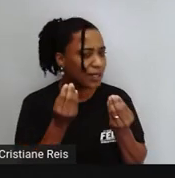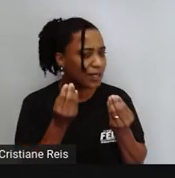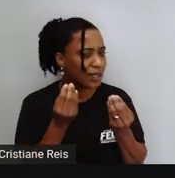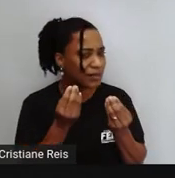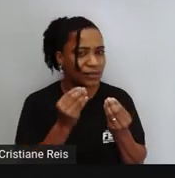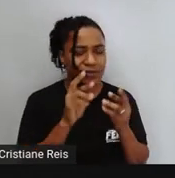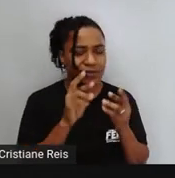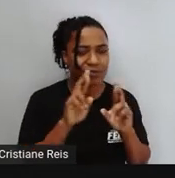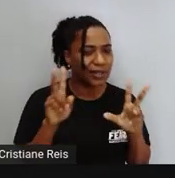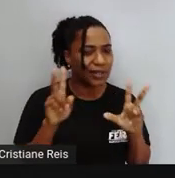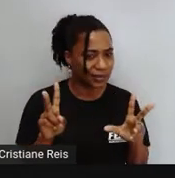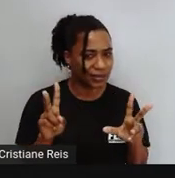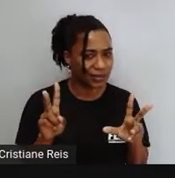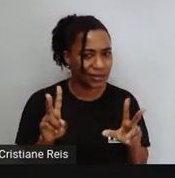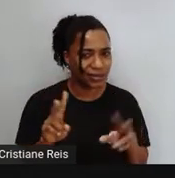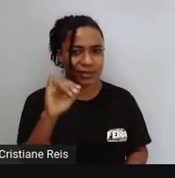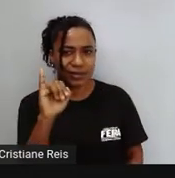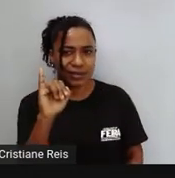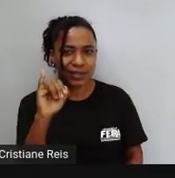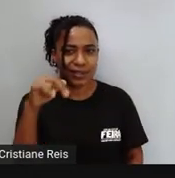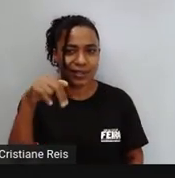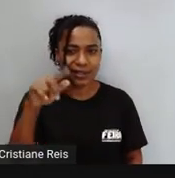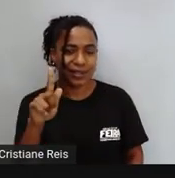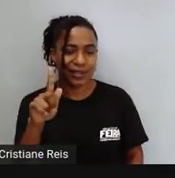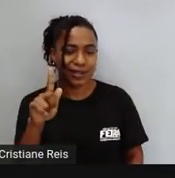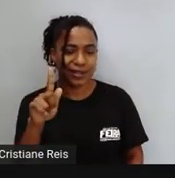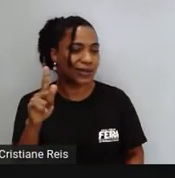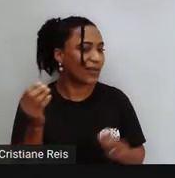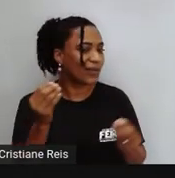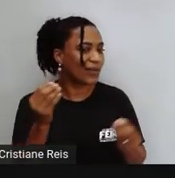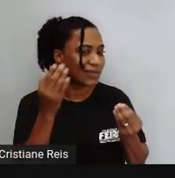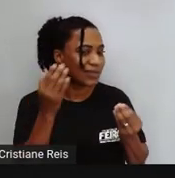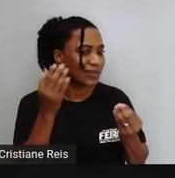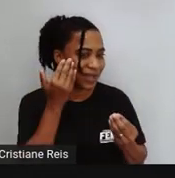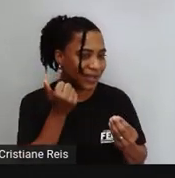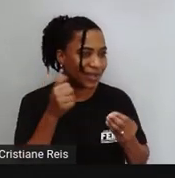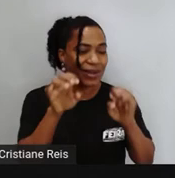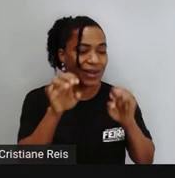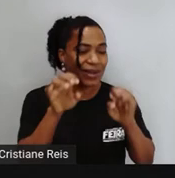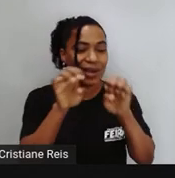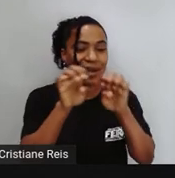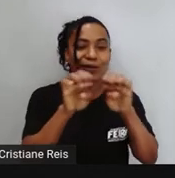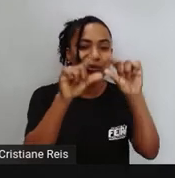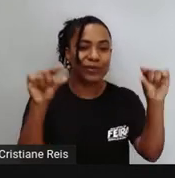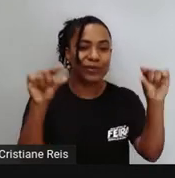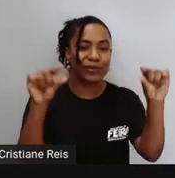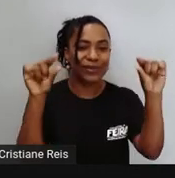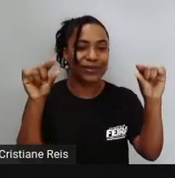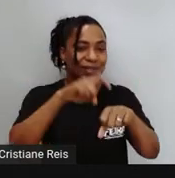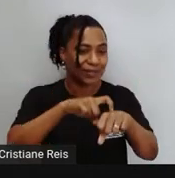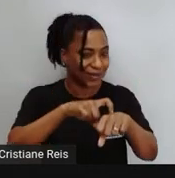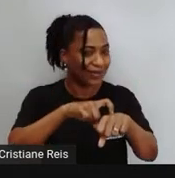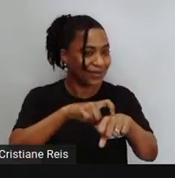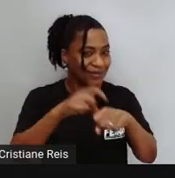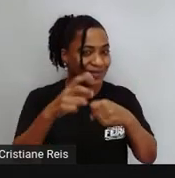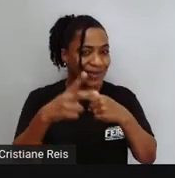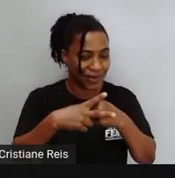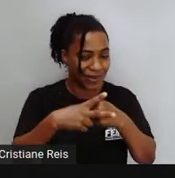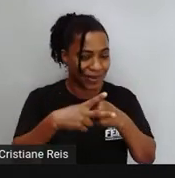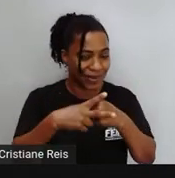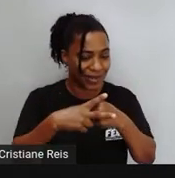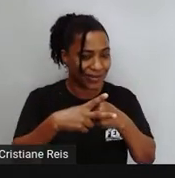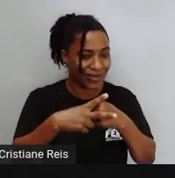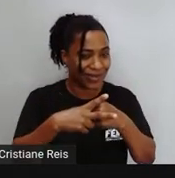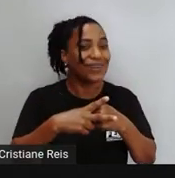Filtro e going to Justamente porque Qual é a estrutura desse tempo verbal? Primeiro o verbo to be